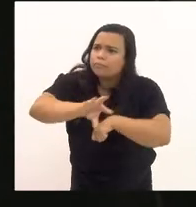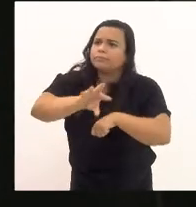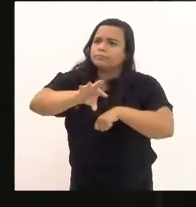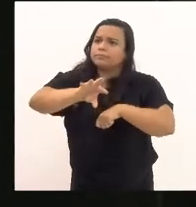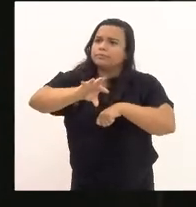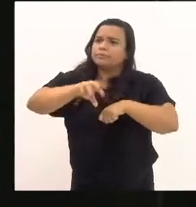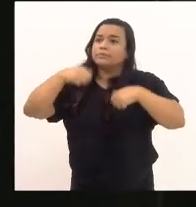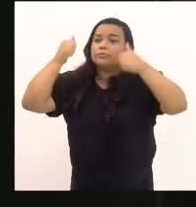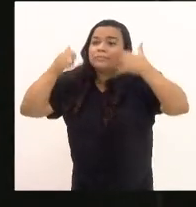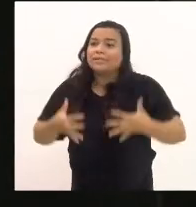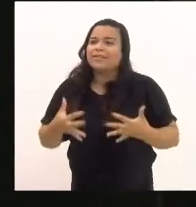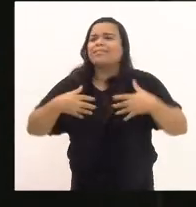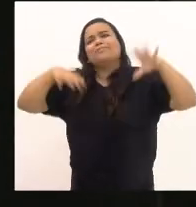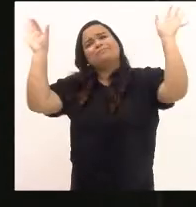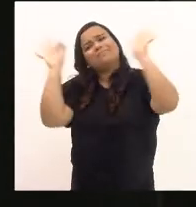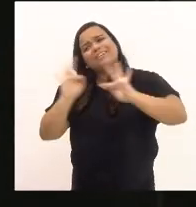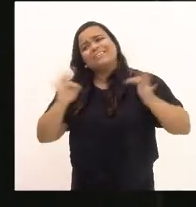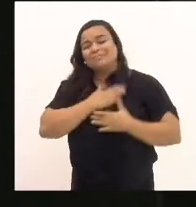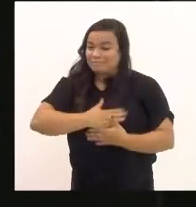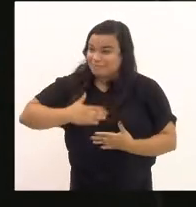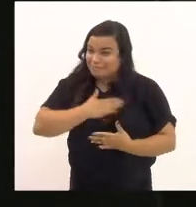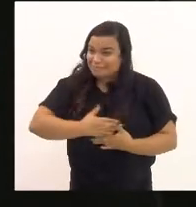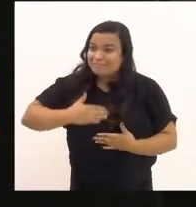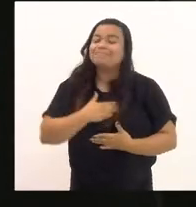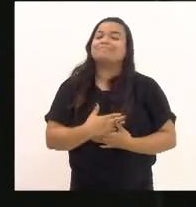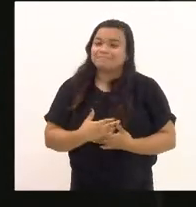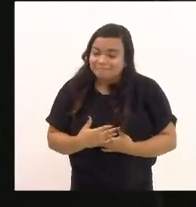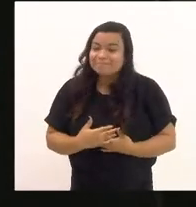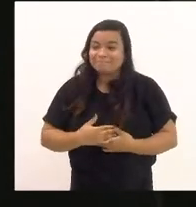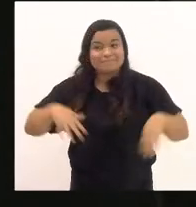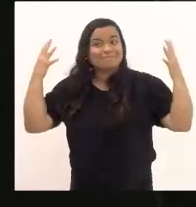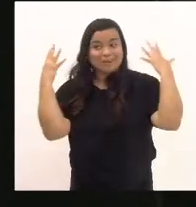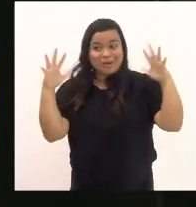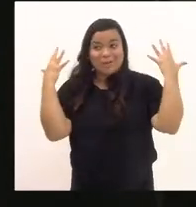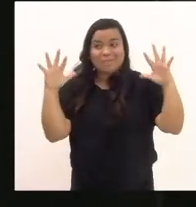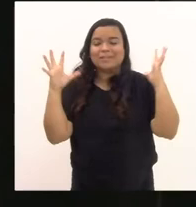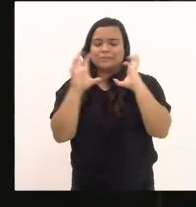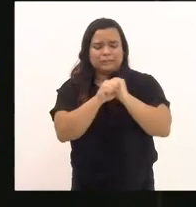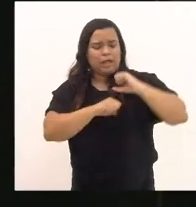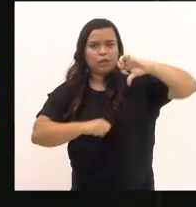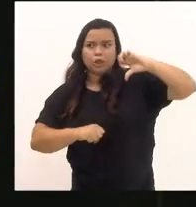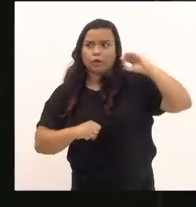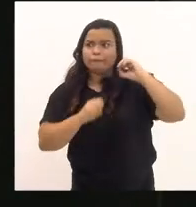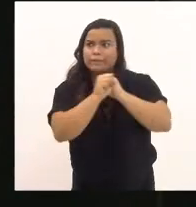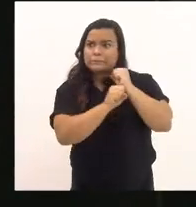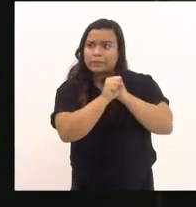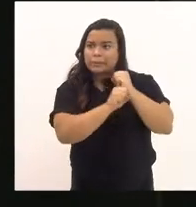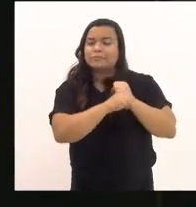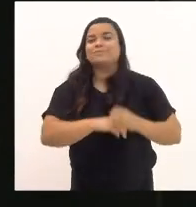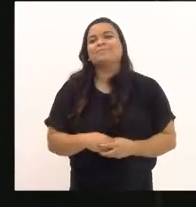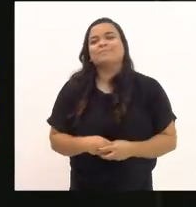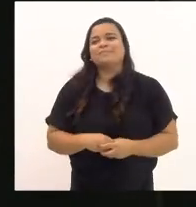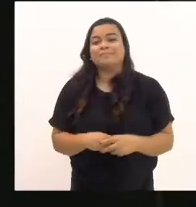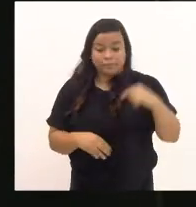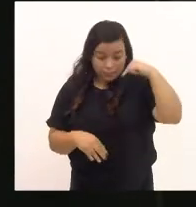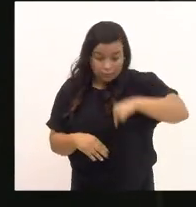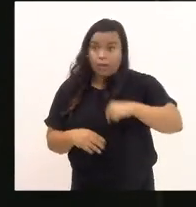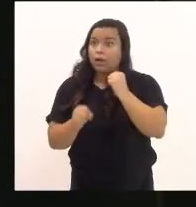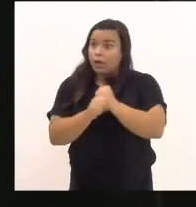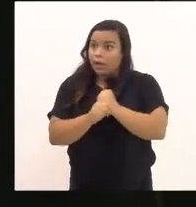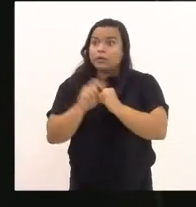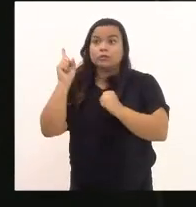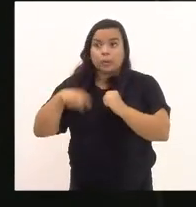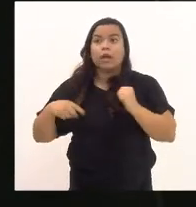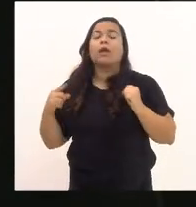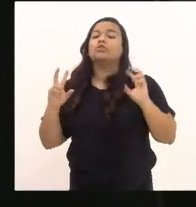dizer da felicidade e da alegria de poder estar comemorando 90 anos. Esse ano é um ano eleitoral,